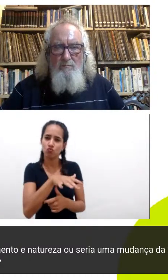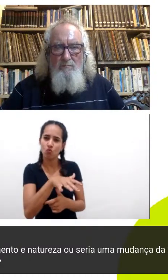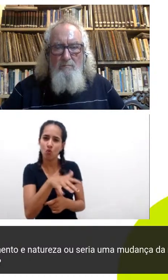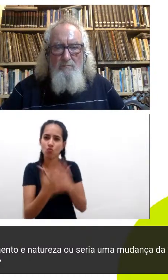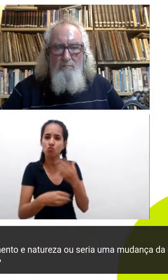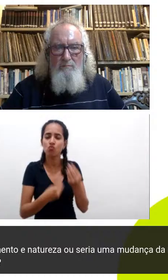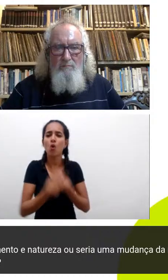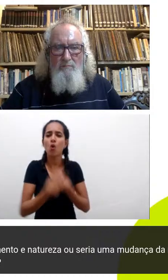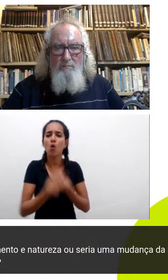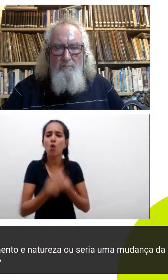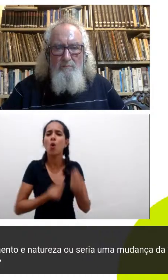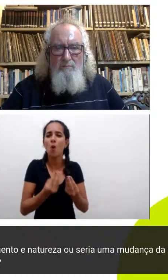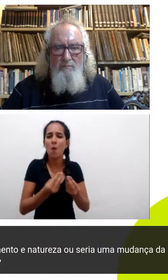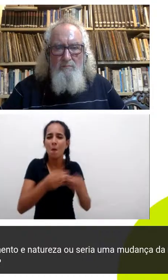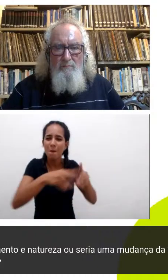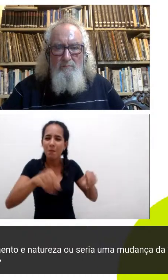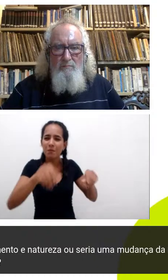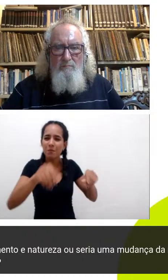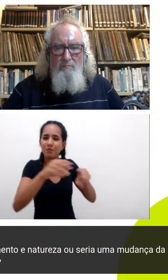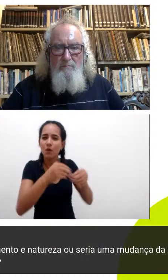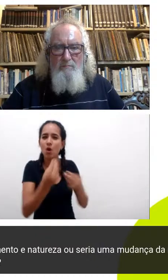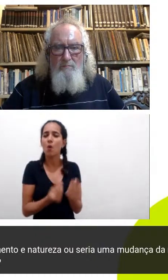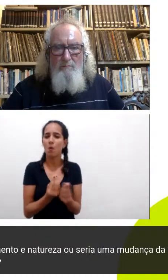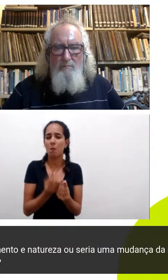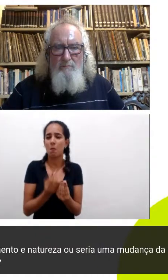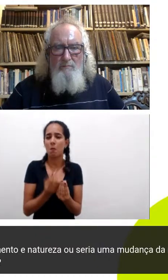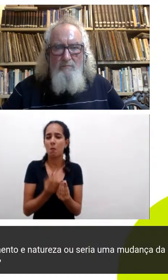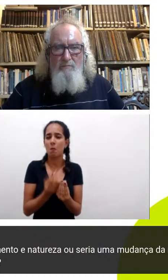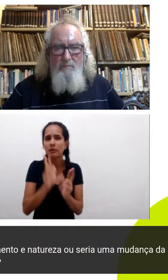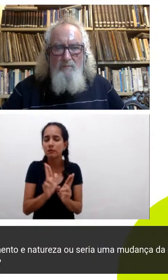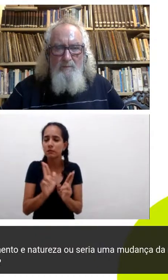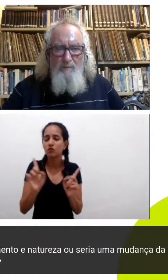que que mostra essa convergência de talvez um novo modelo econômico